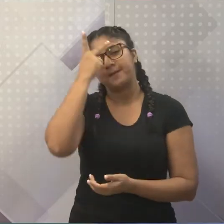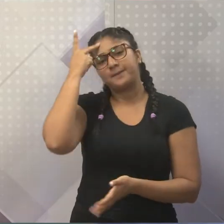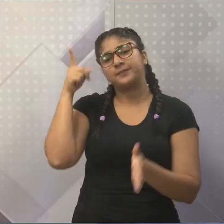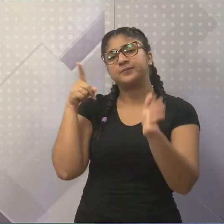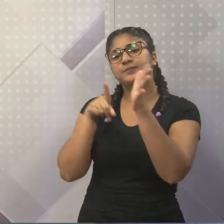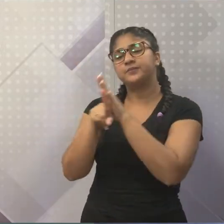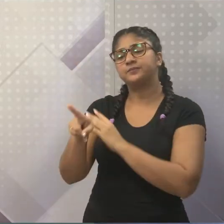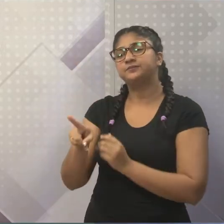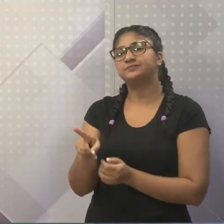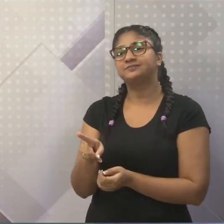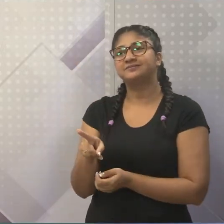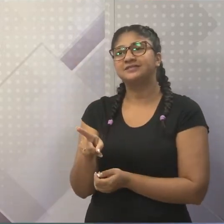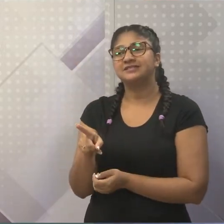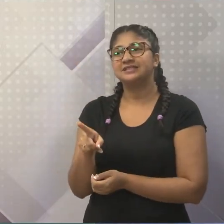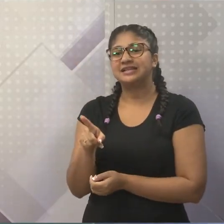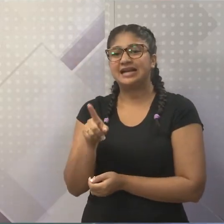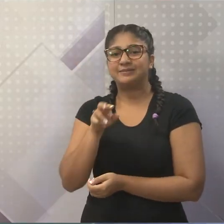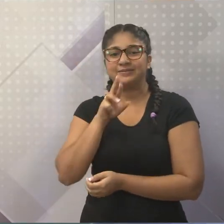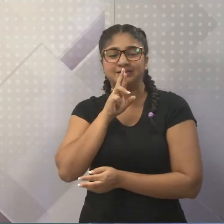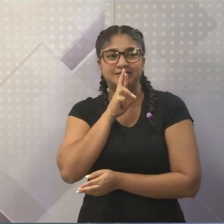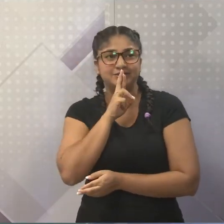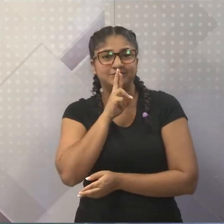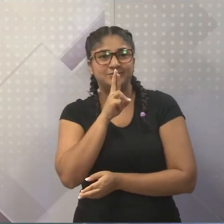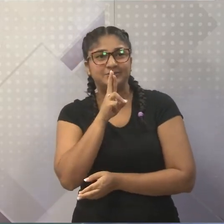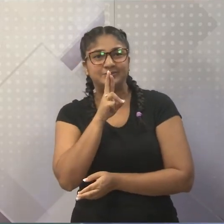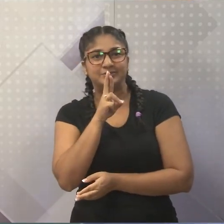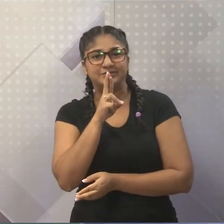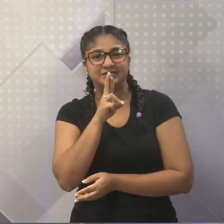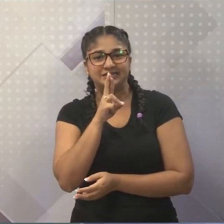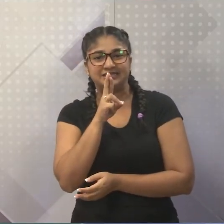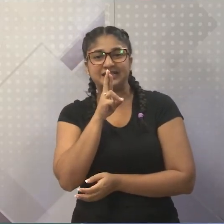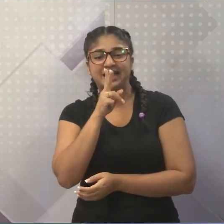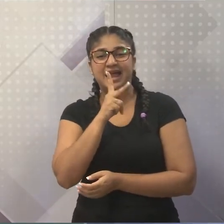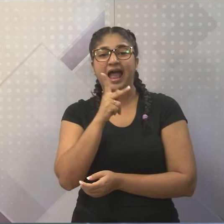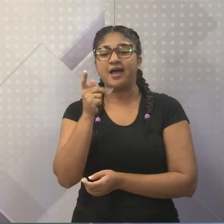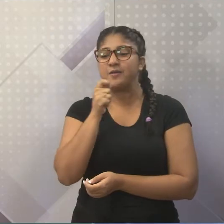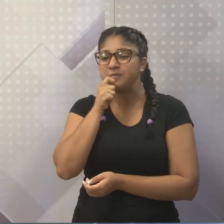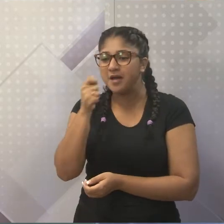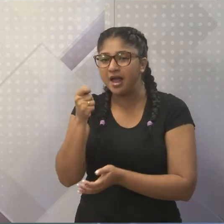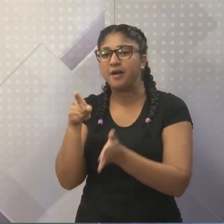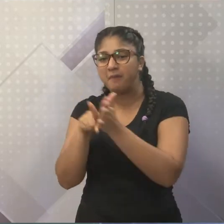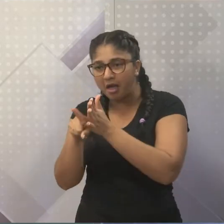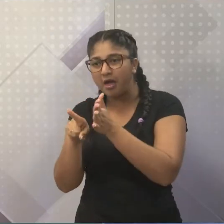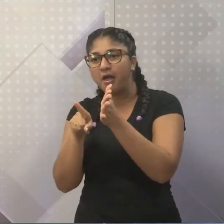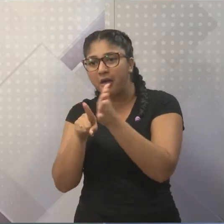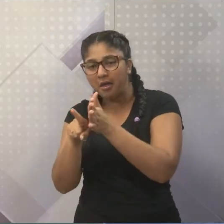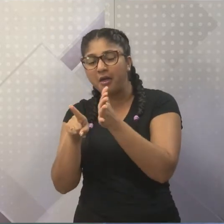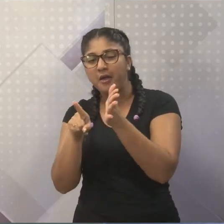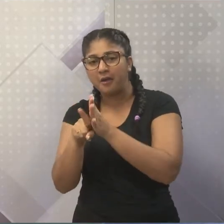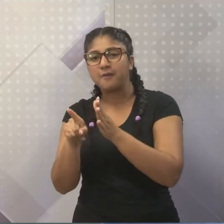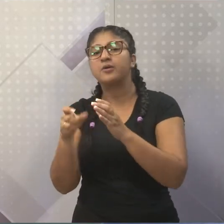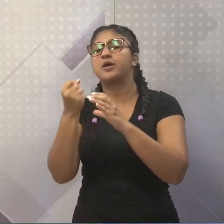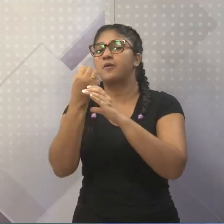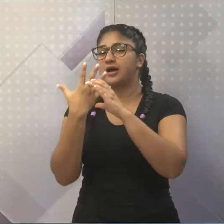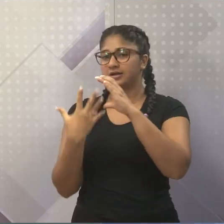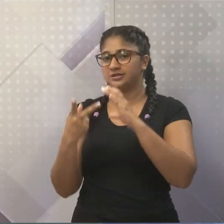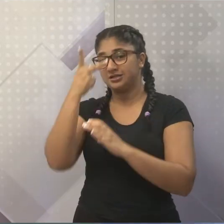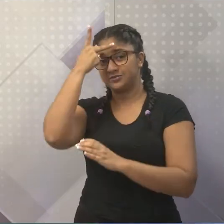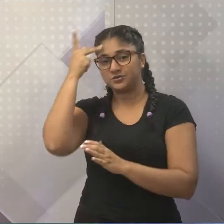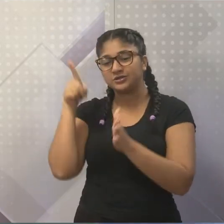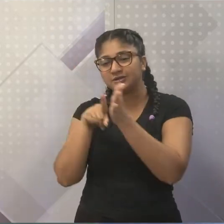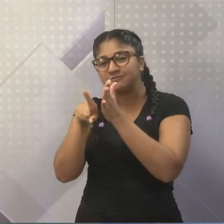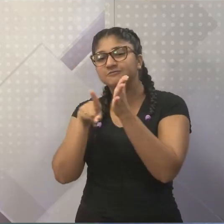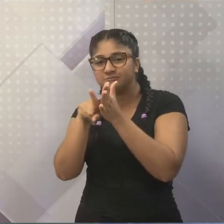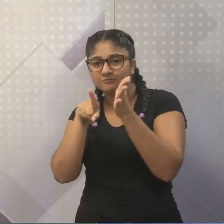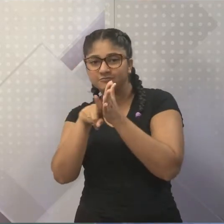entrevista e a resposta às vezes não é satisfatória. E ele fica insistindo, insistindo, insistindo, que é uma das características do entrevistador. É